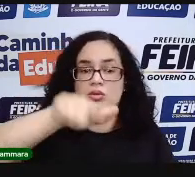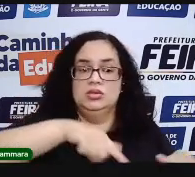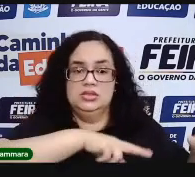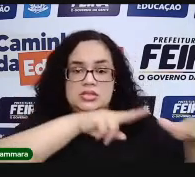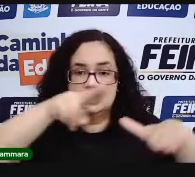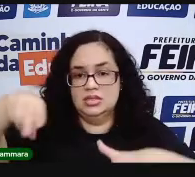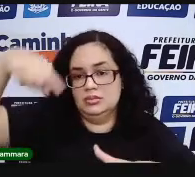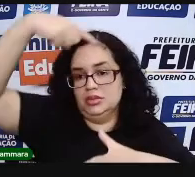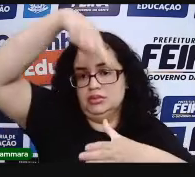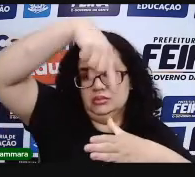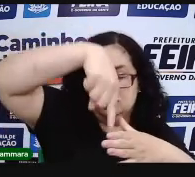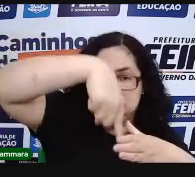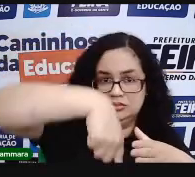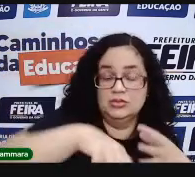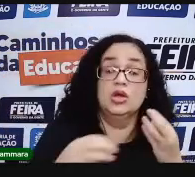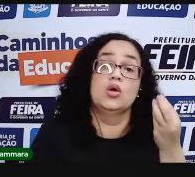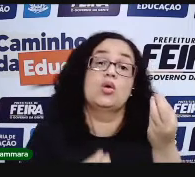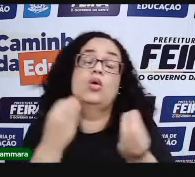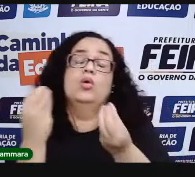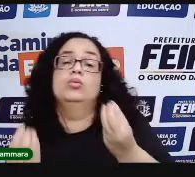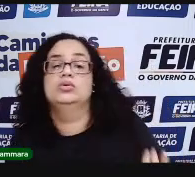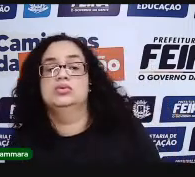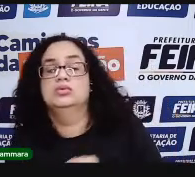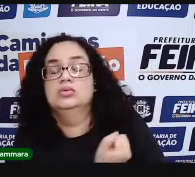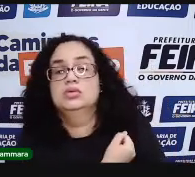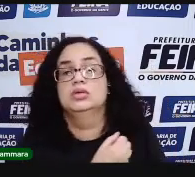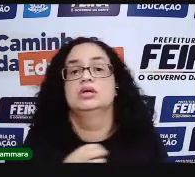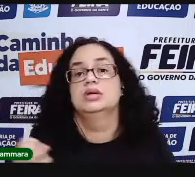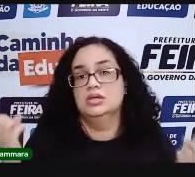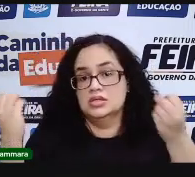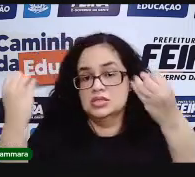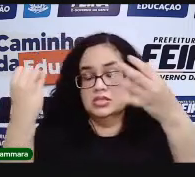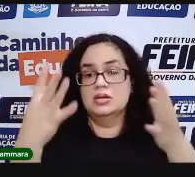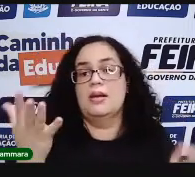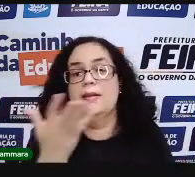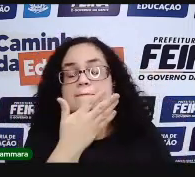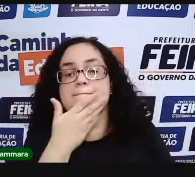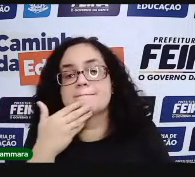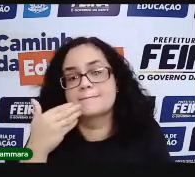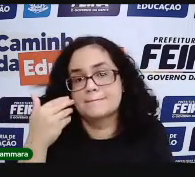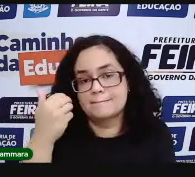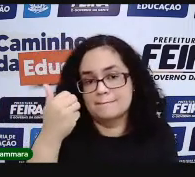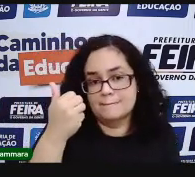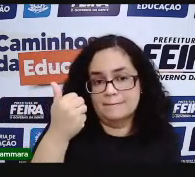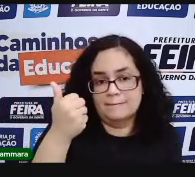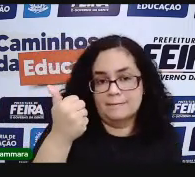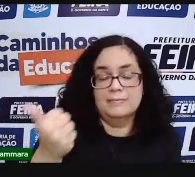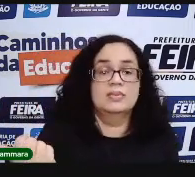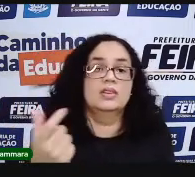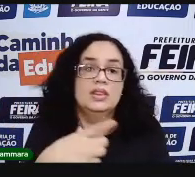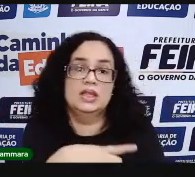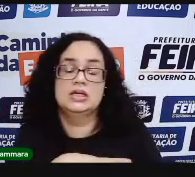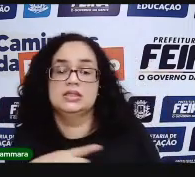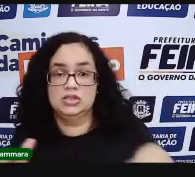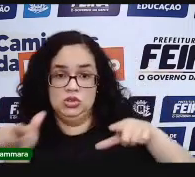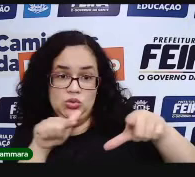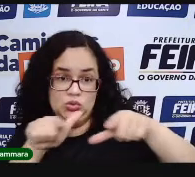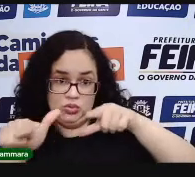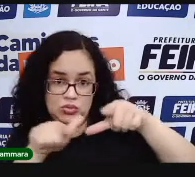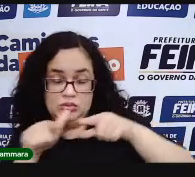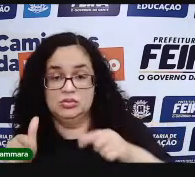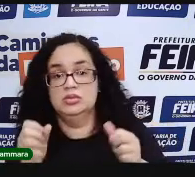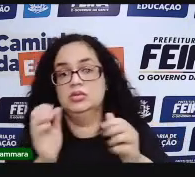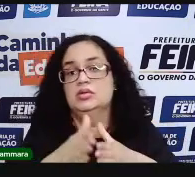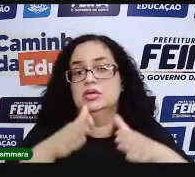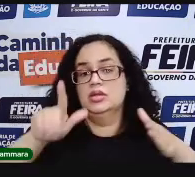próxima semana nós vamos aprofundar a função do número. Explicar melhor para vocês por que é posicional. A gente vai trabalhar,